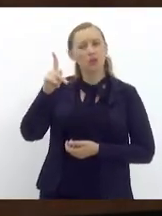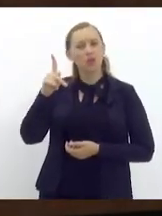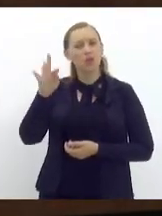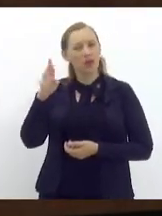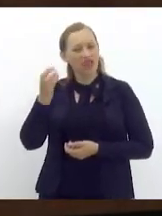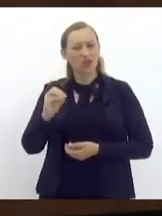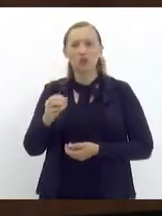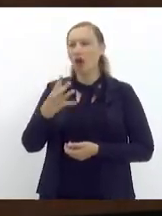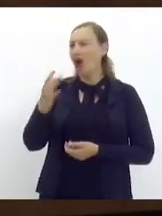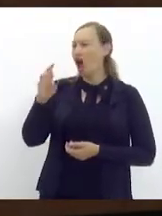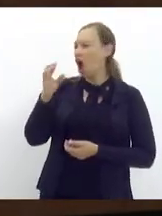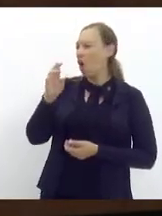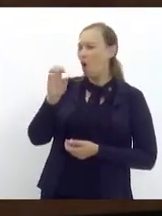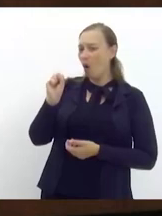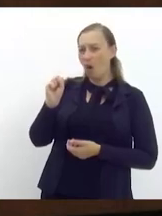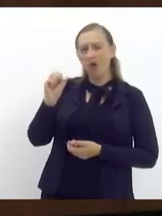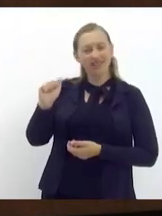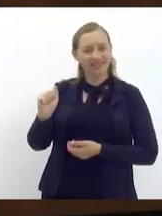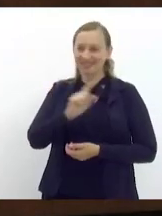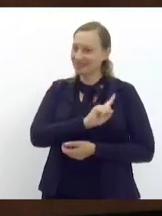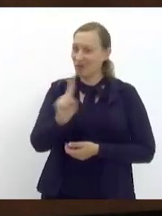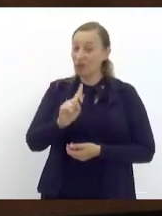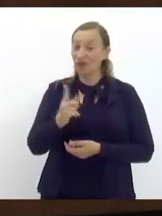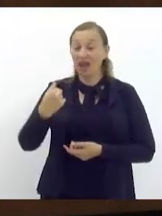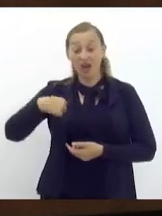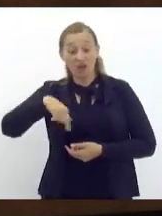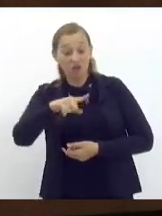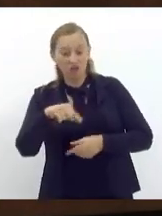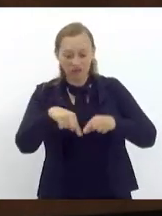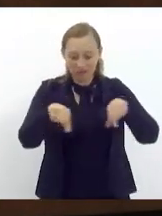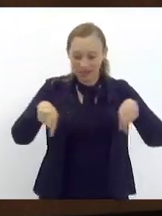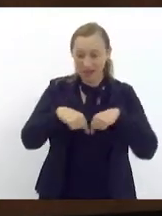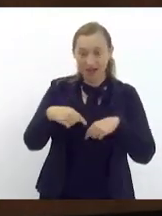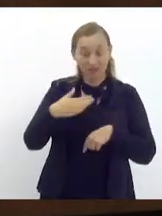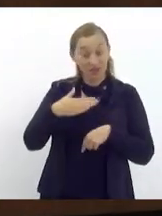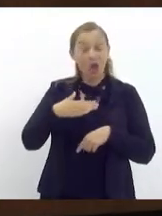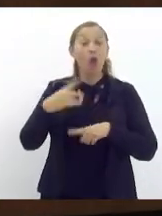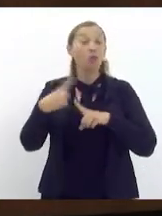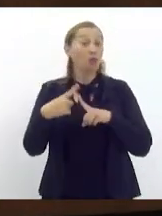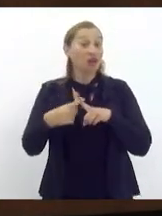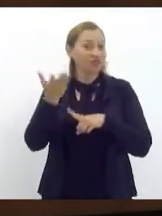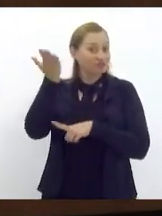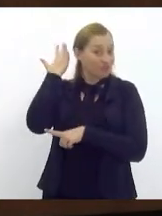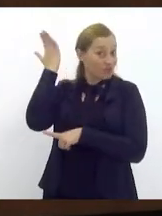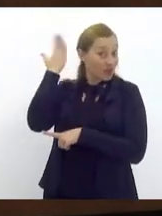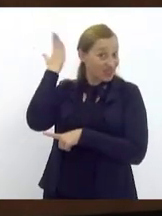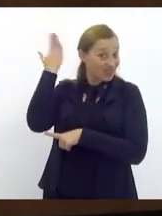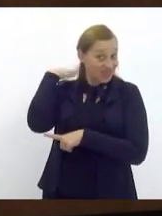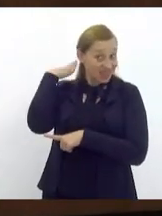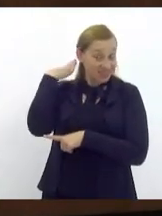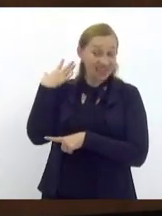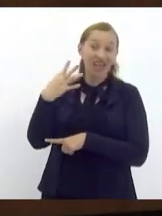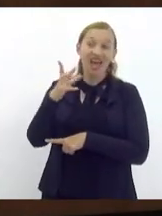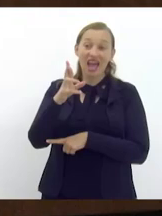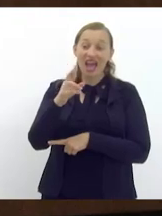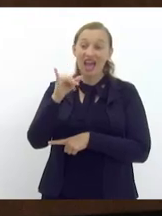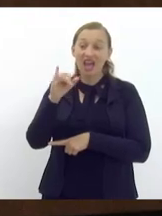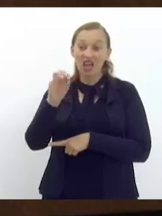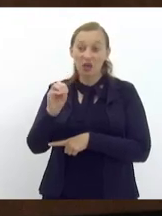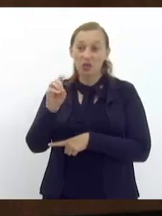Rosa não. E ela foi no meu gabinete, porque, naquela época, a Rio Luz